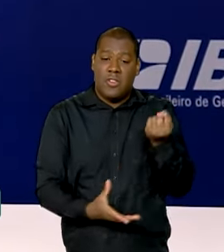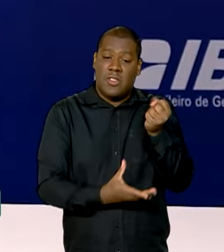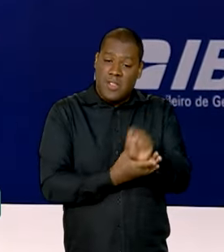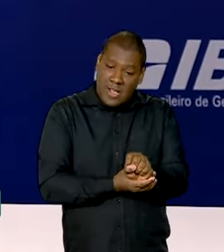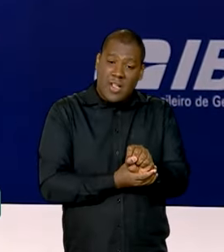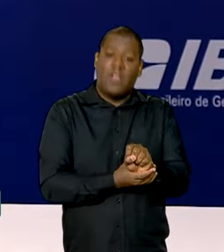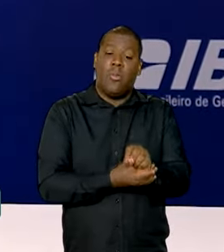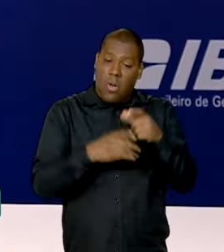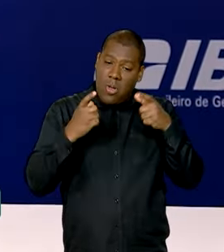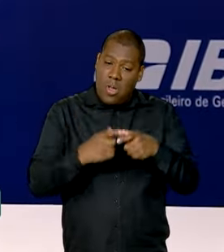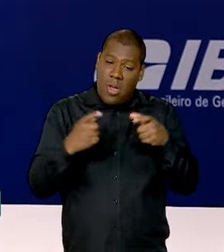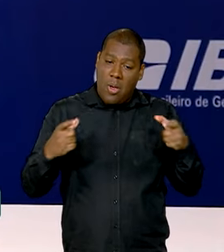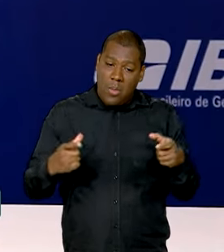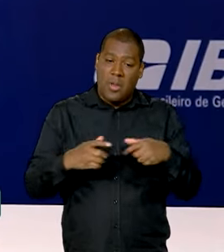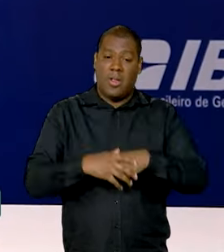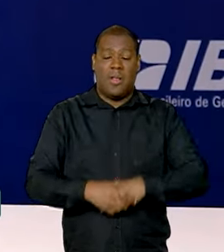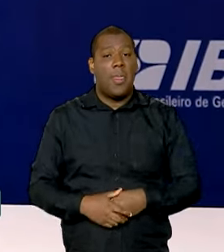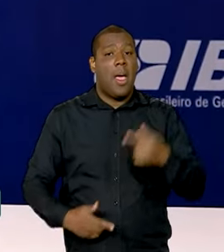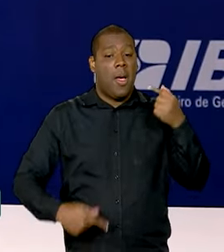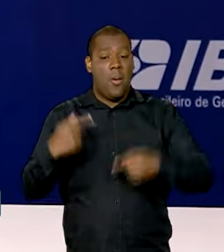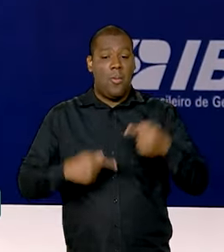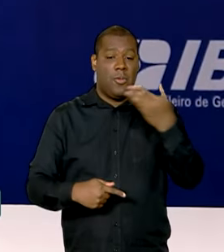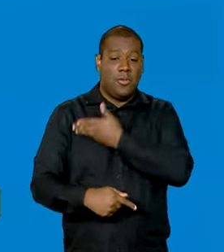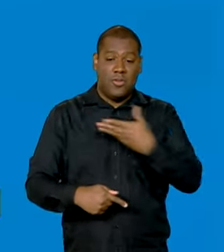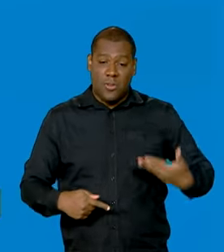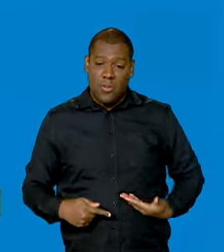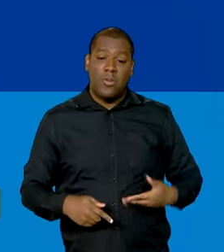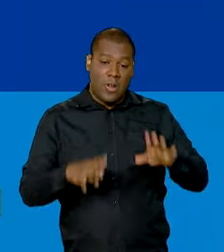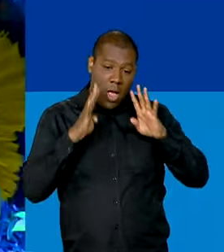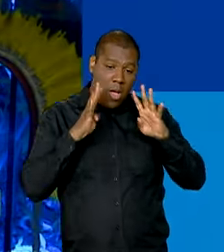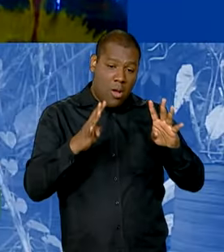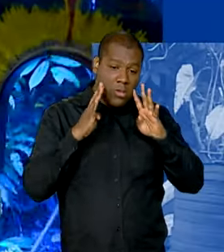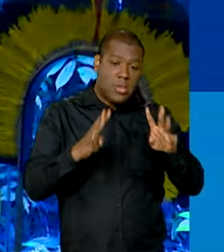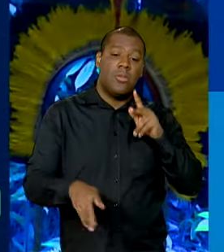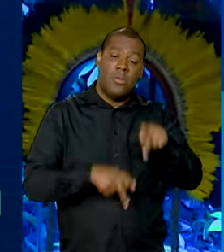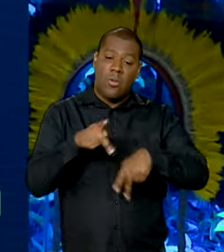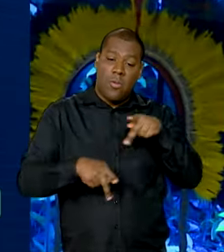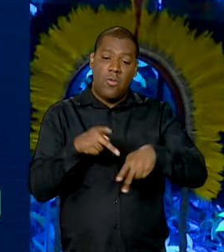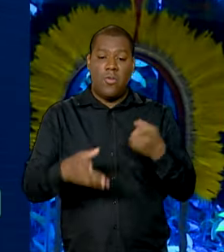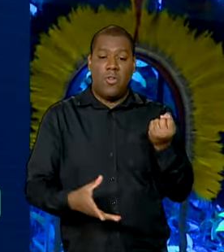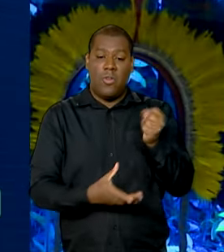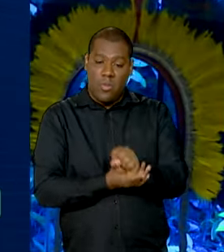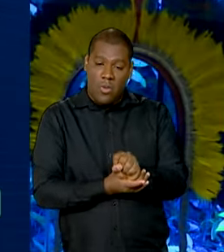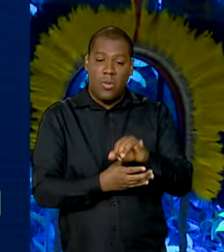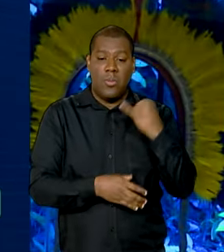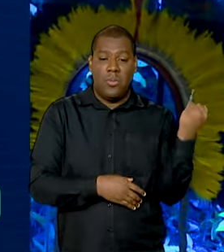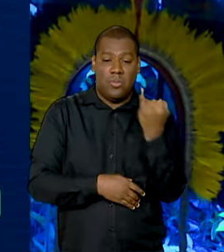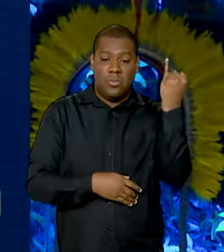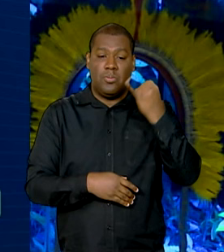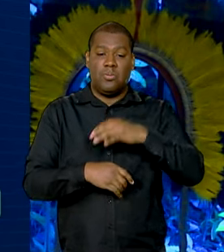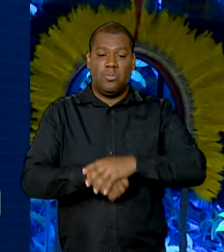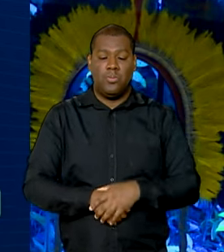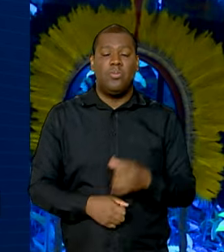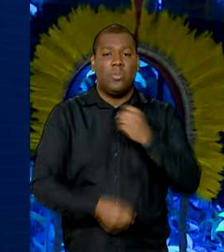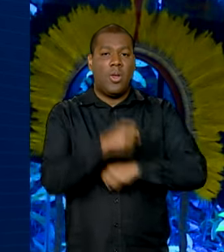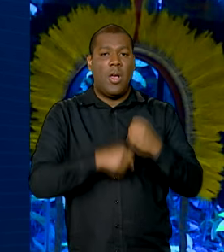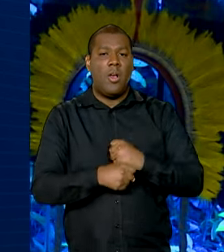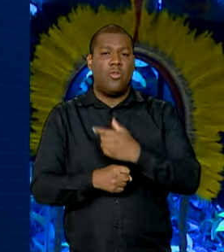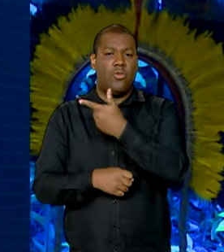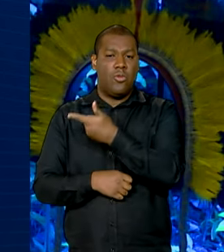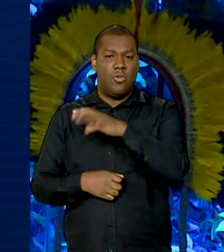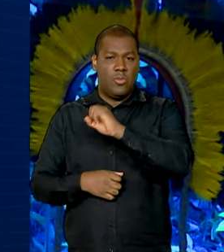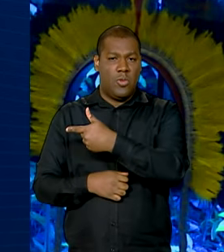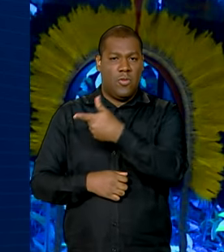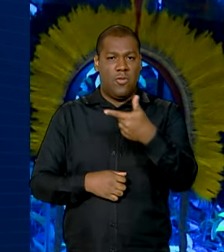pensadas para esses grupos precisem levar isso em consideração. Sobre os indígenas, o Censo 2022 revela uma